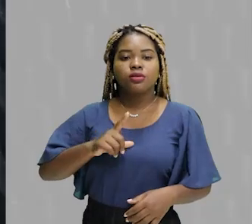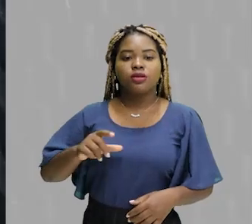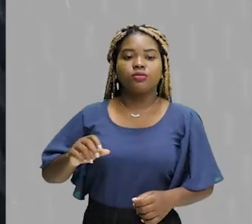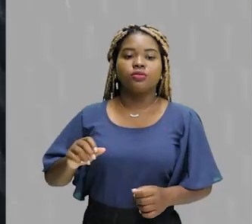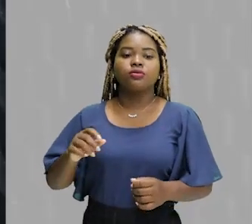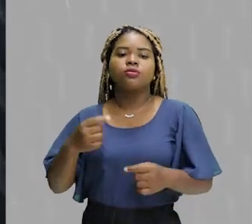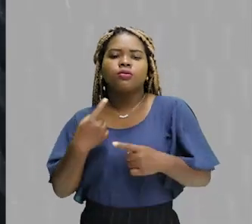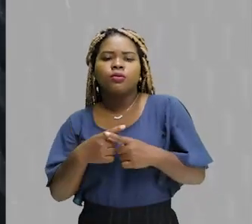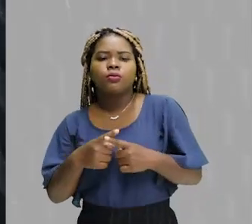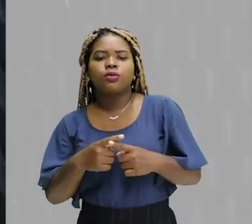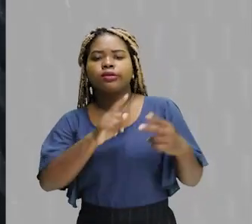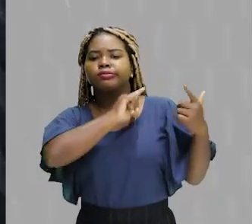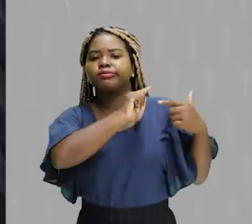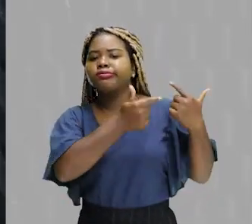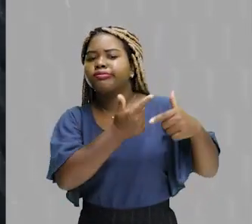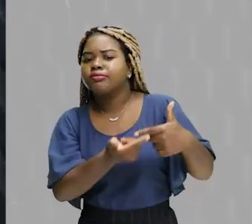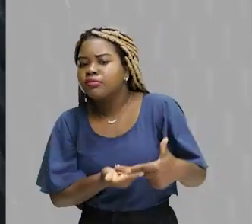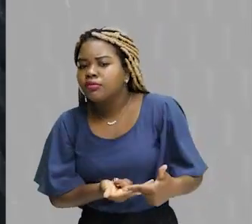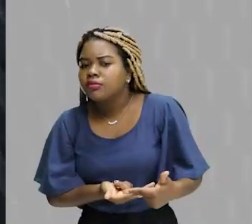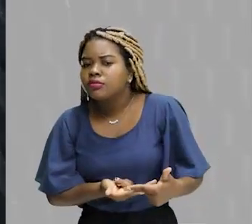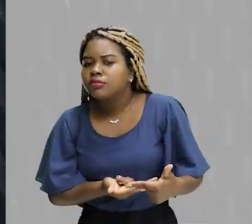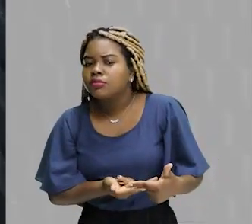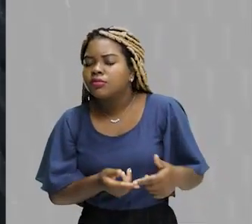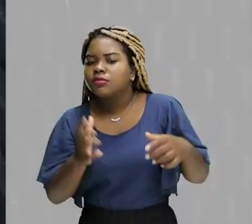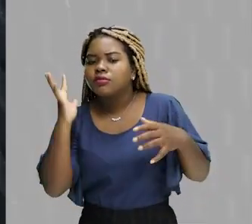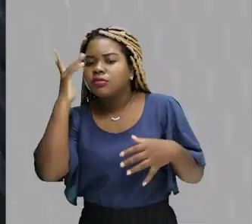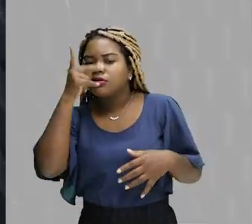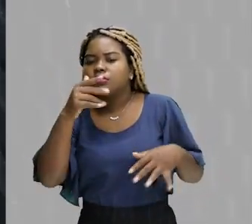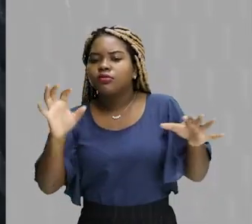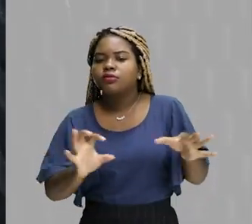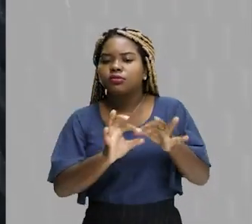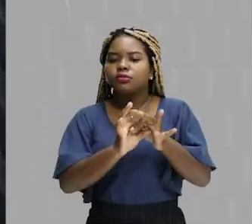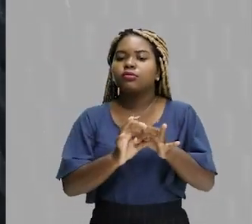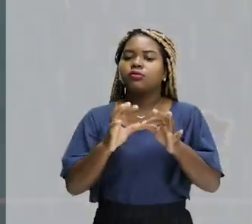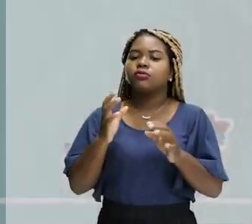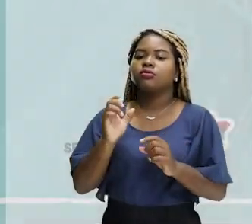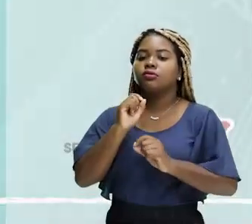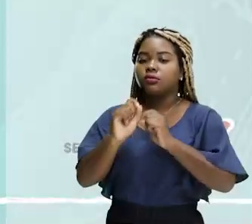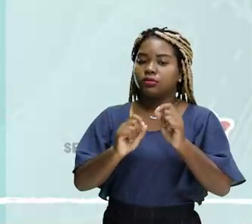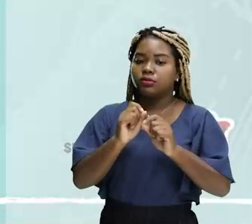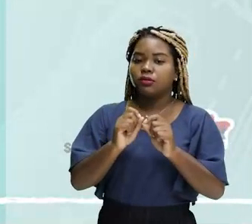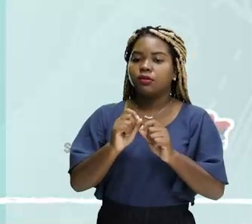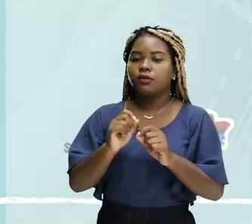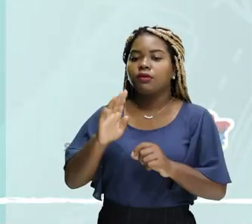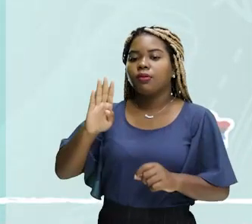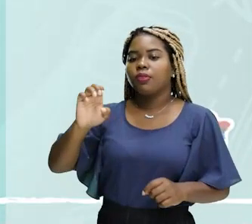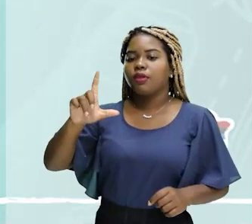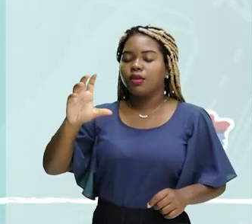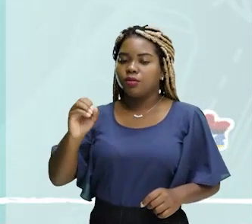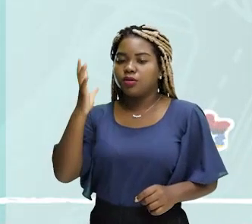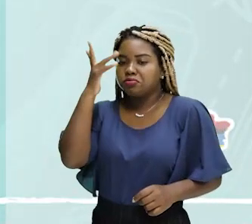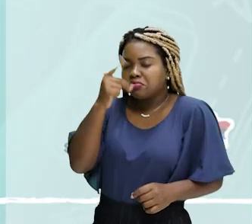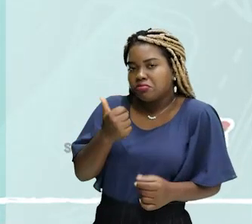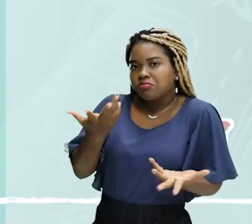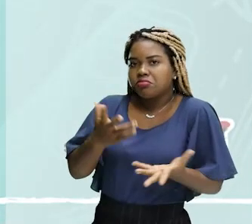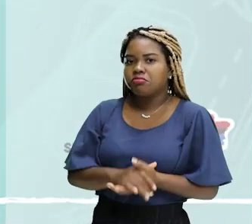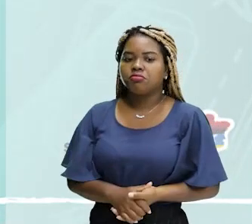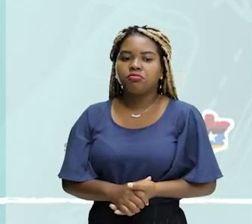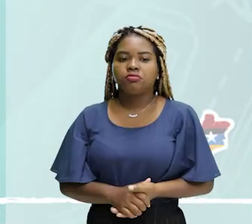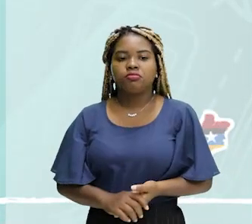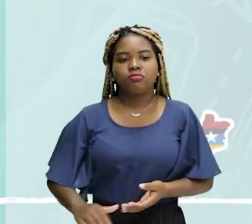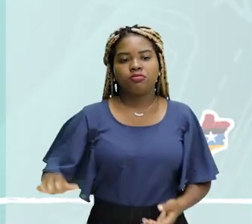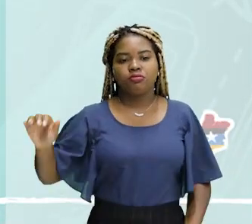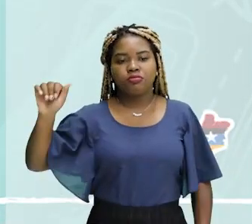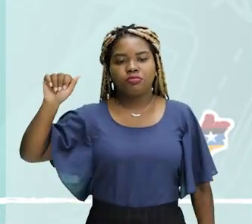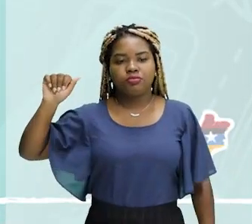estética está ligada à questão do belo. Por quê? Veja só. Porque o uso da palavra estética em filosofia desde a